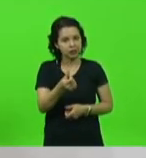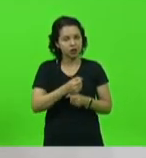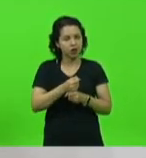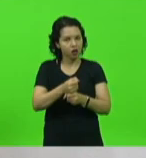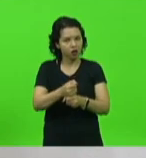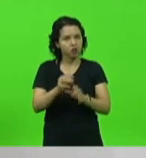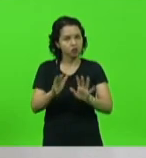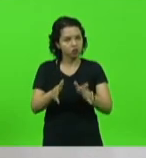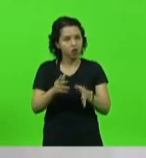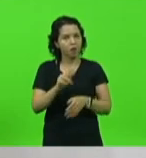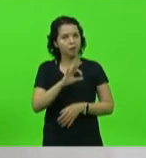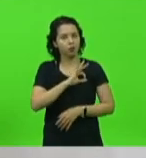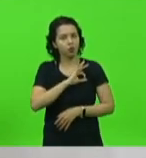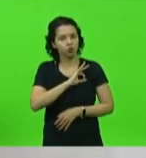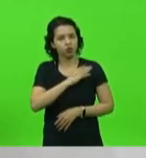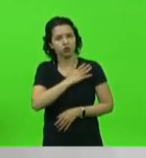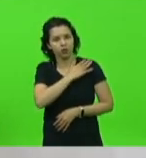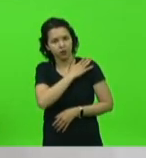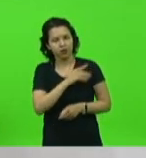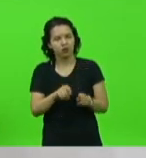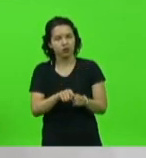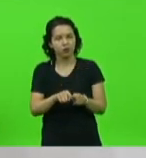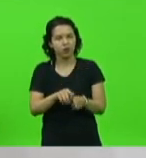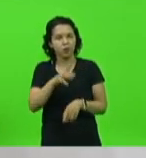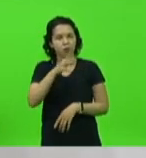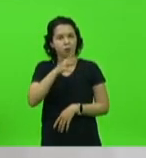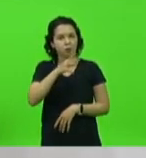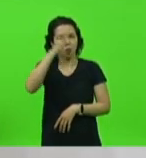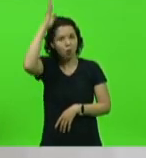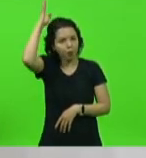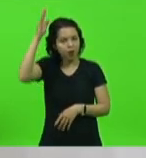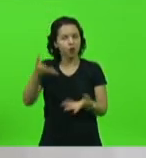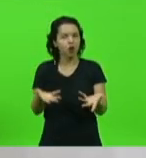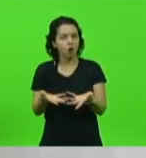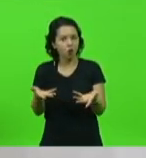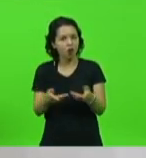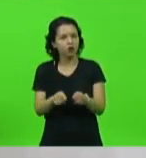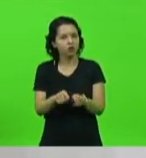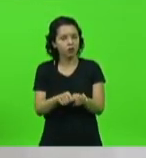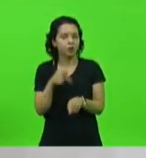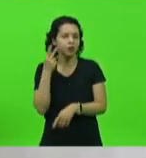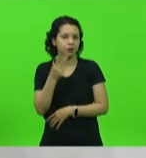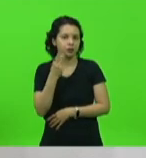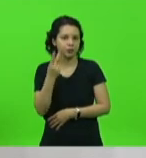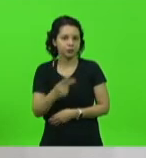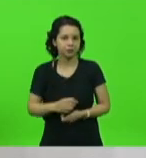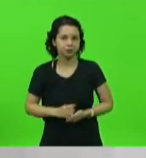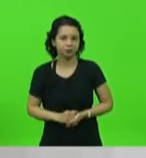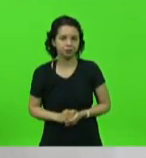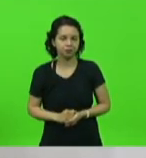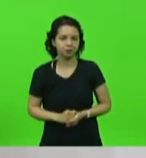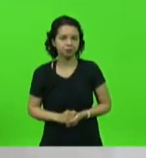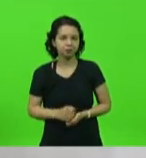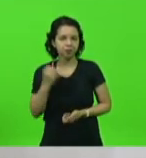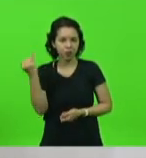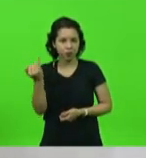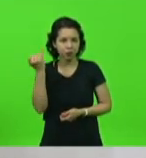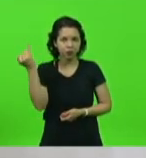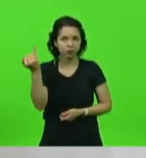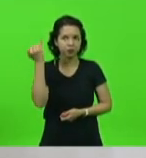PM, no Bombeiro, e agora mais quase três anos aqui como parlamentar. É importante que o nosso